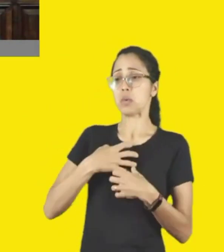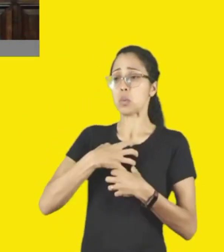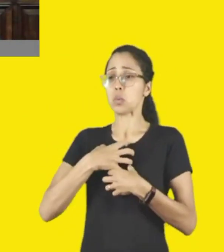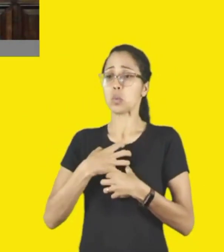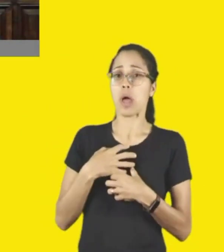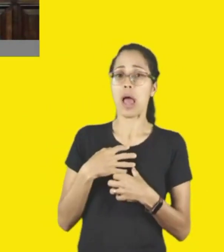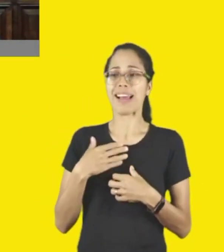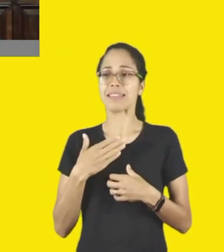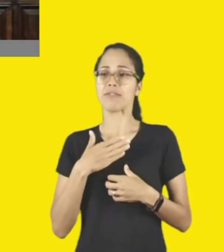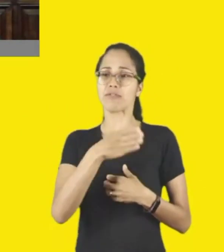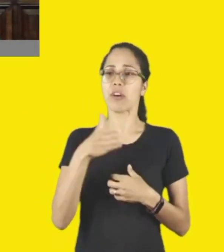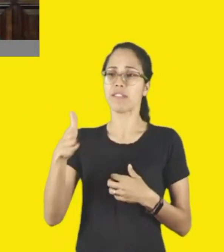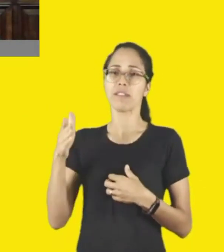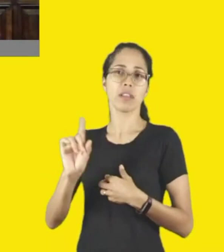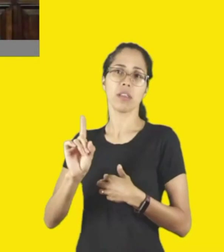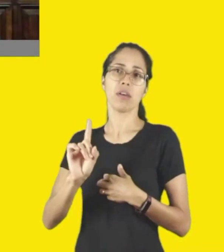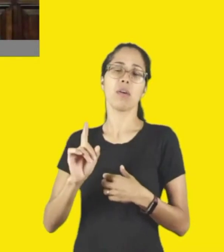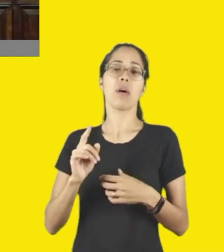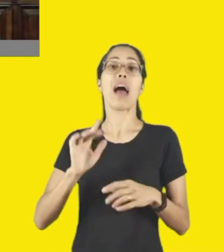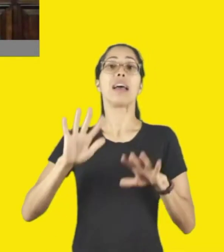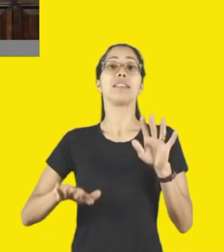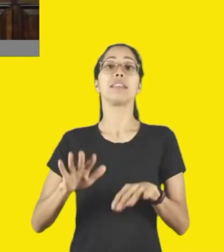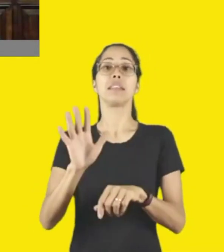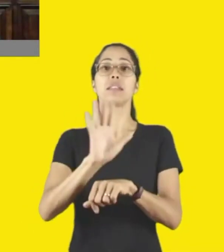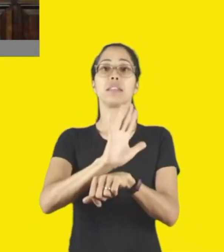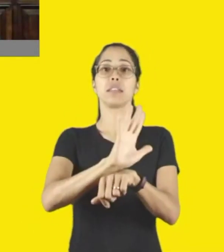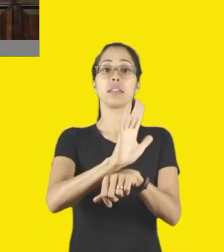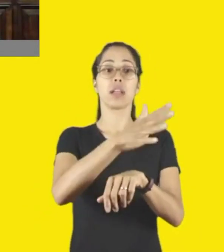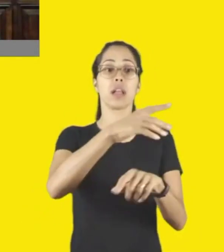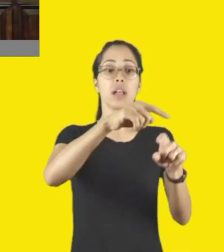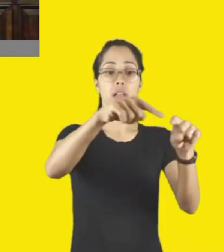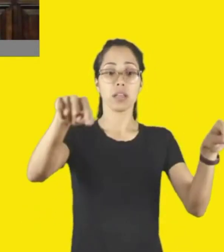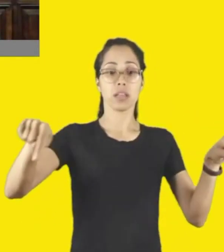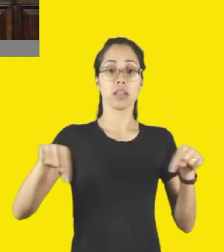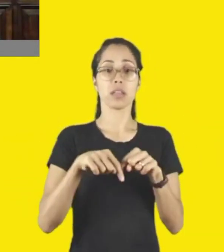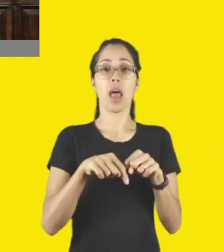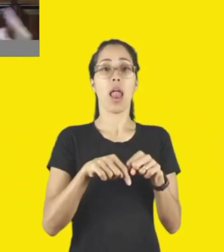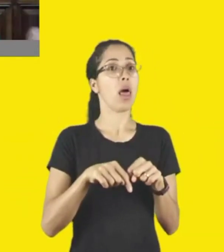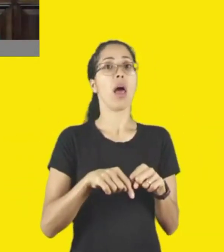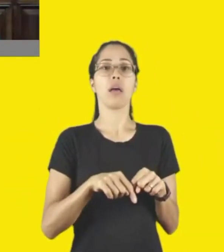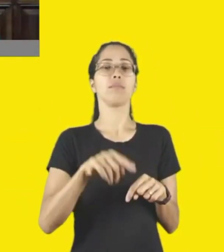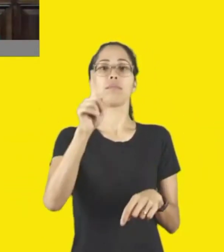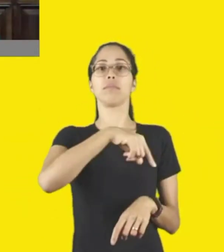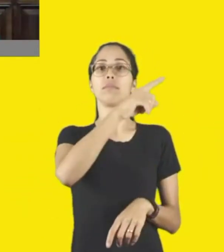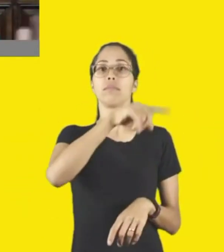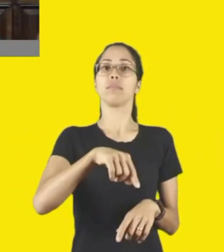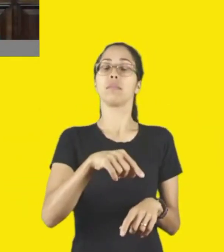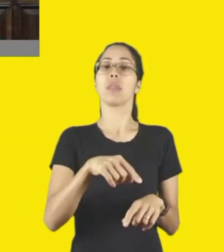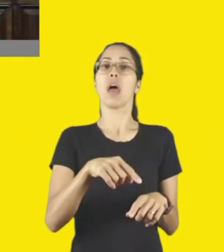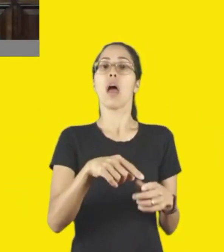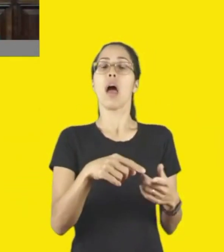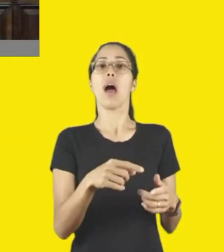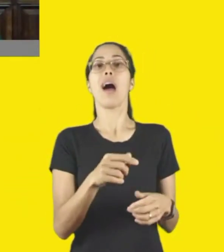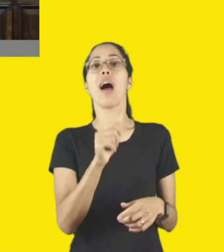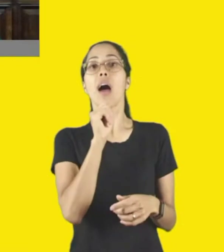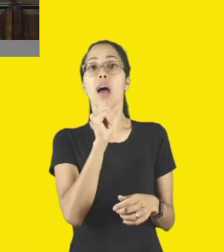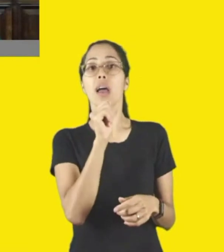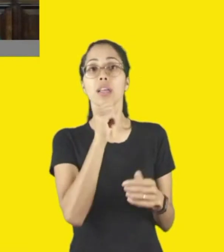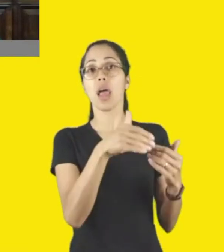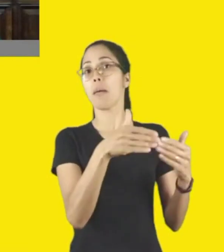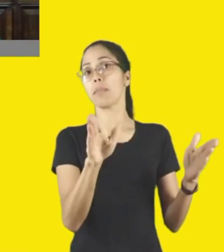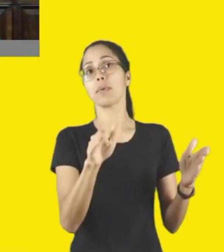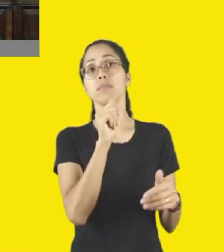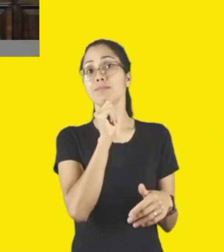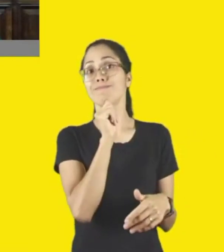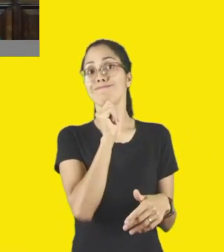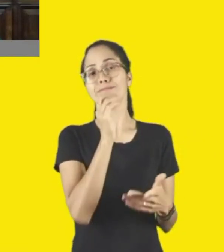não voltaram a funcionar. Isso para nós é desesperador, porque apesar das pessoas irem no lugar ter dez salas, não são as